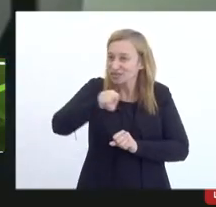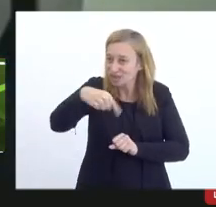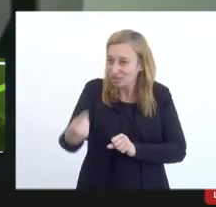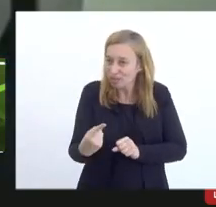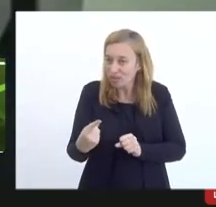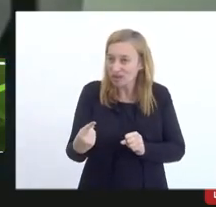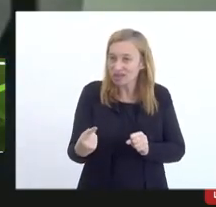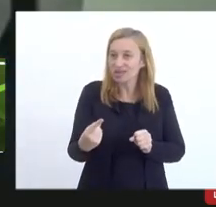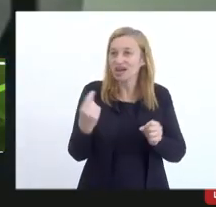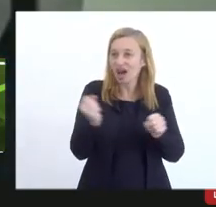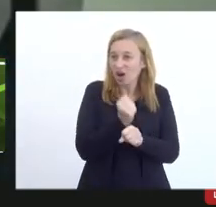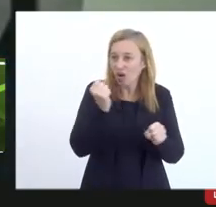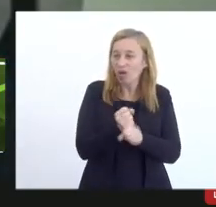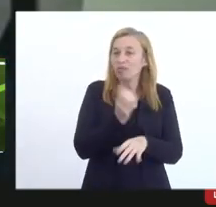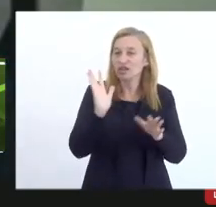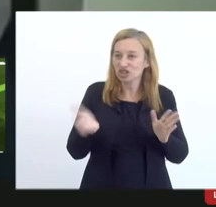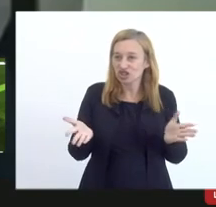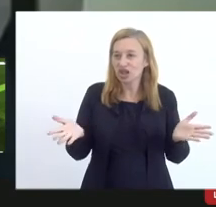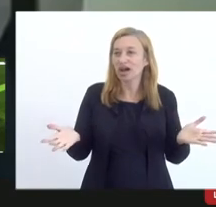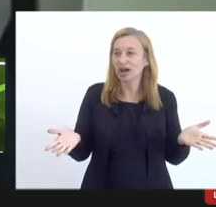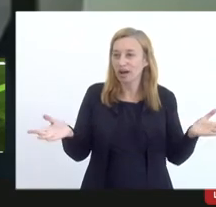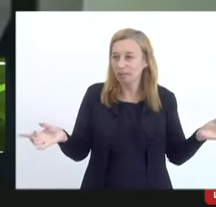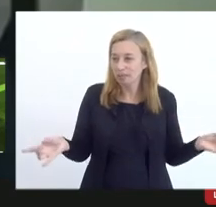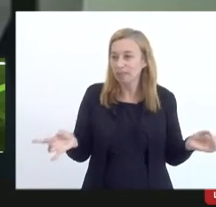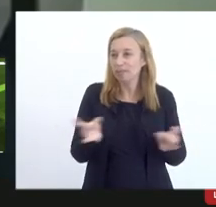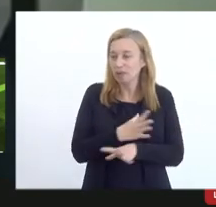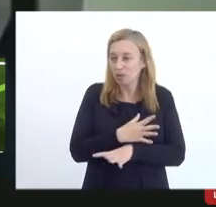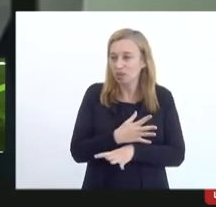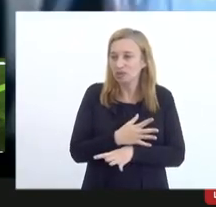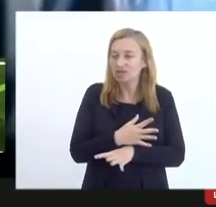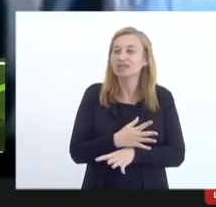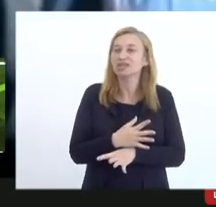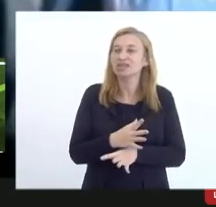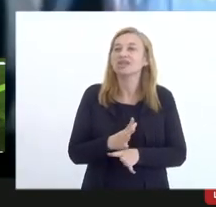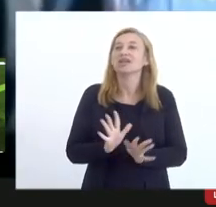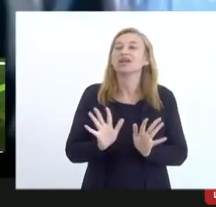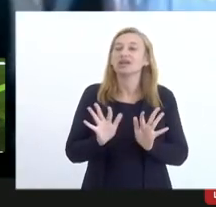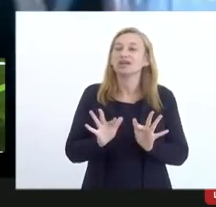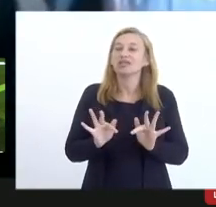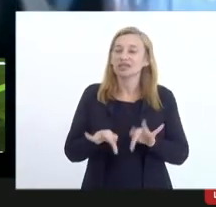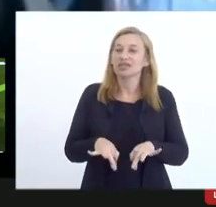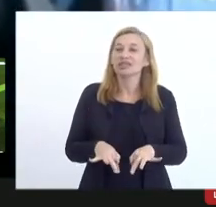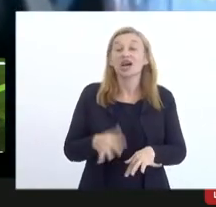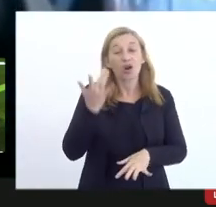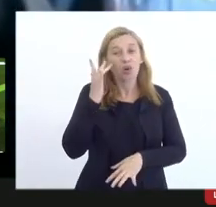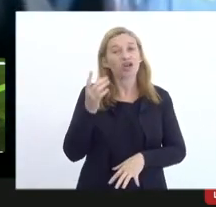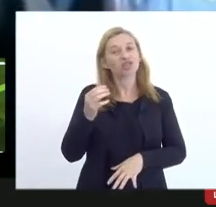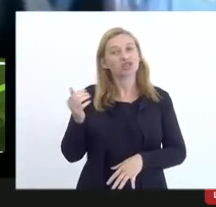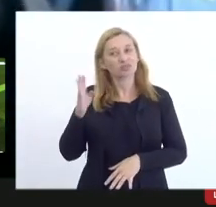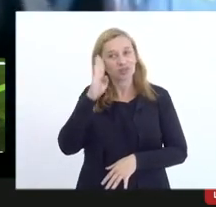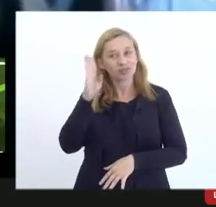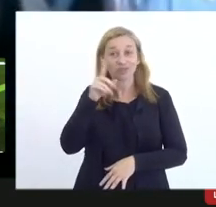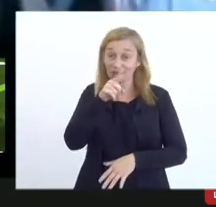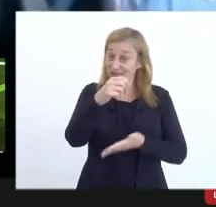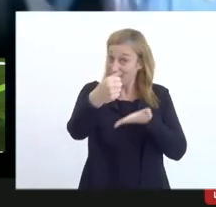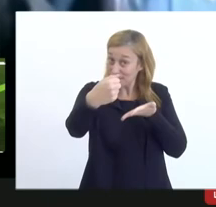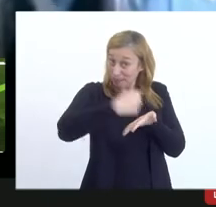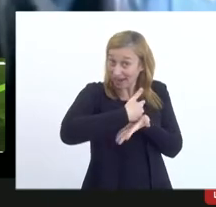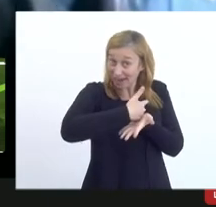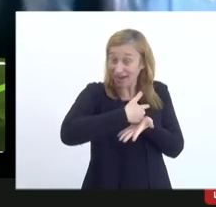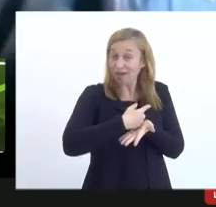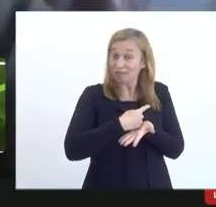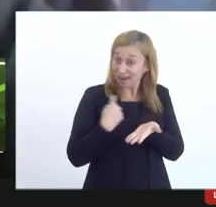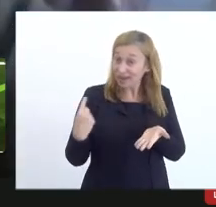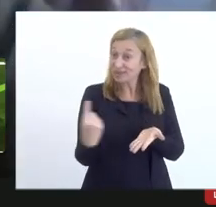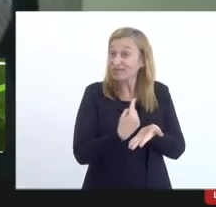já ter sido apreciada, aclamada ou não aclamada. Eu acho que, no fundo, você é vai ter que pagar a chopada para todo